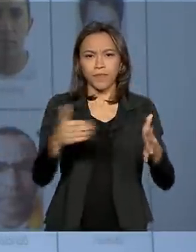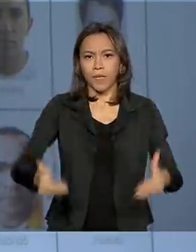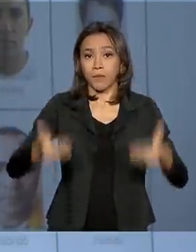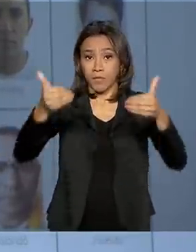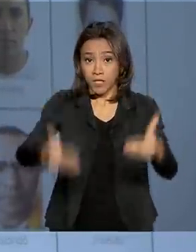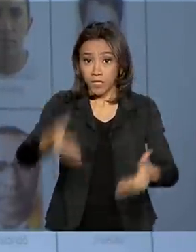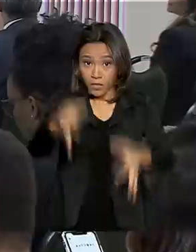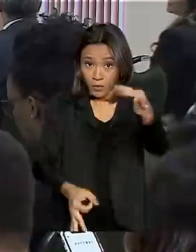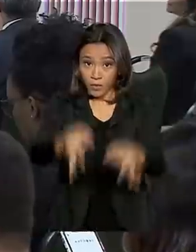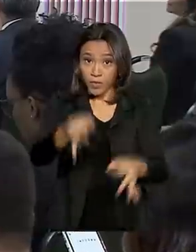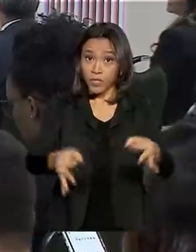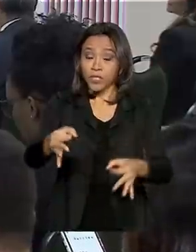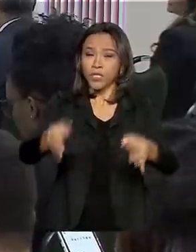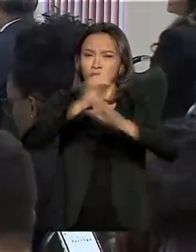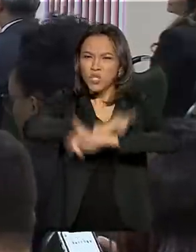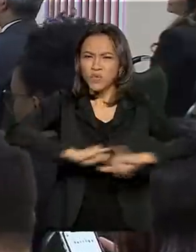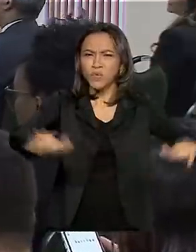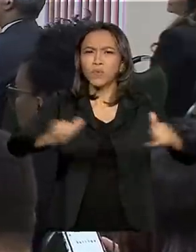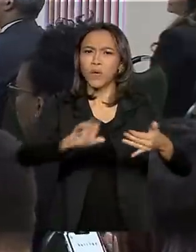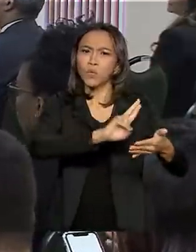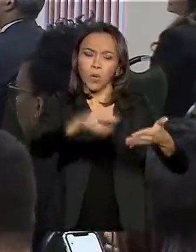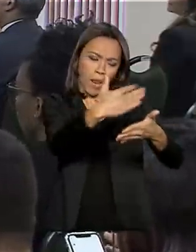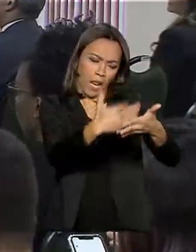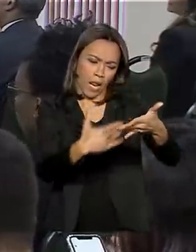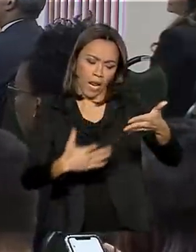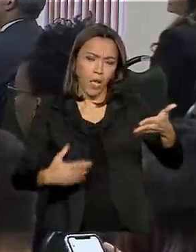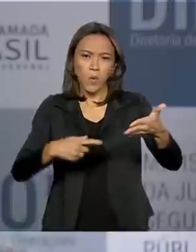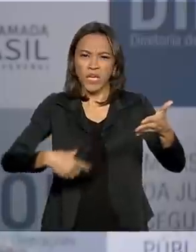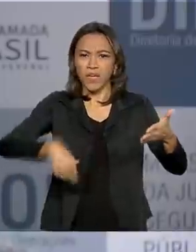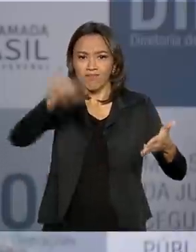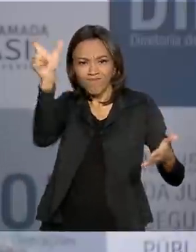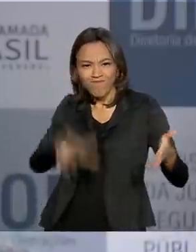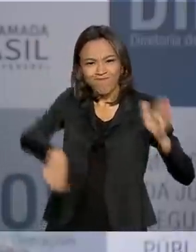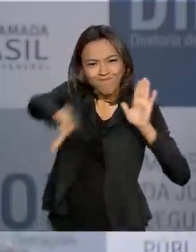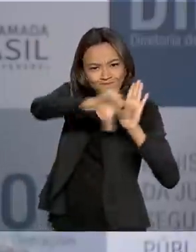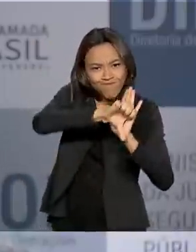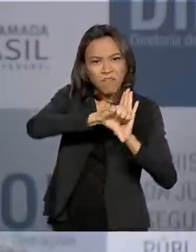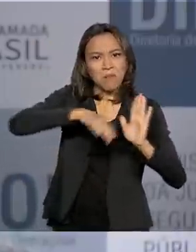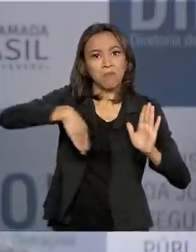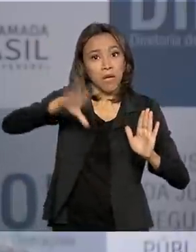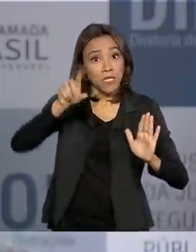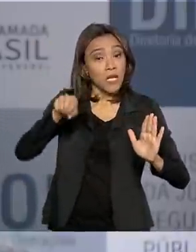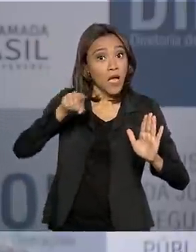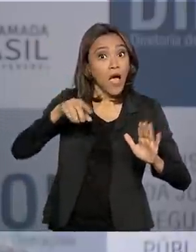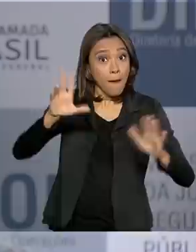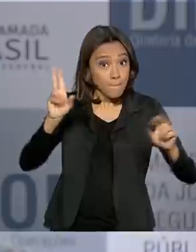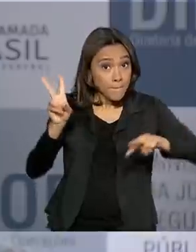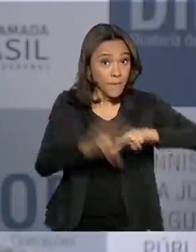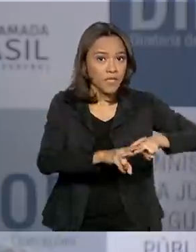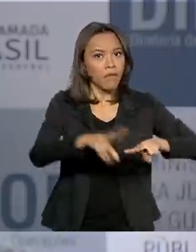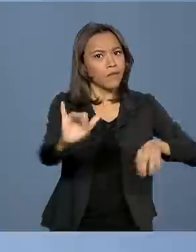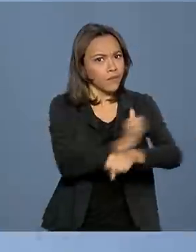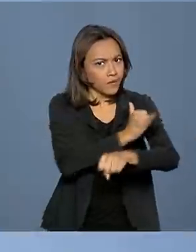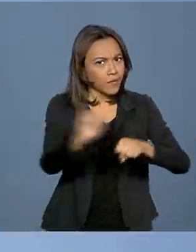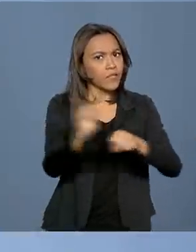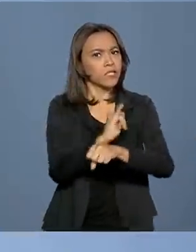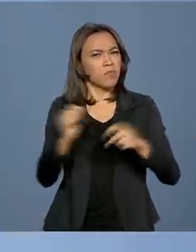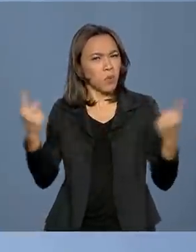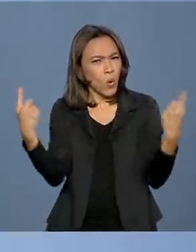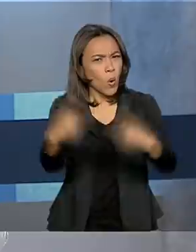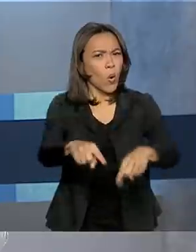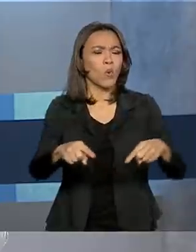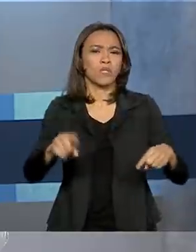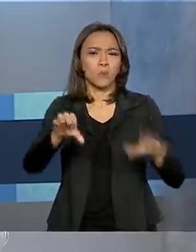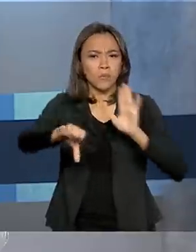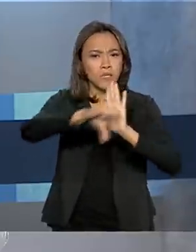da Justiça divulga lista de criminosos mais procurados no país. A prisão deles é estratégica para combater o crime organizado no